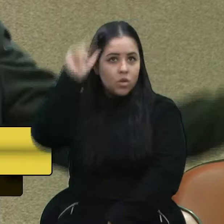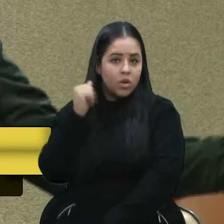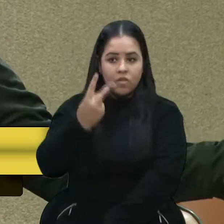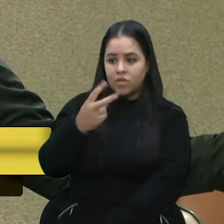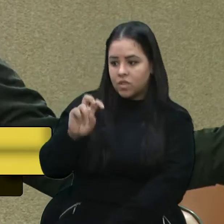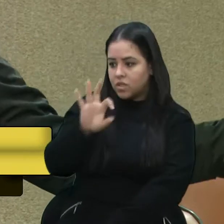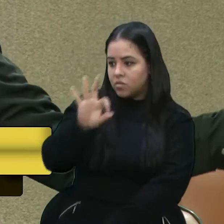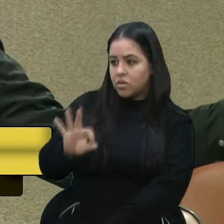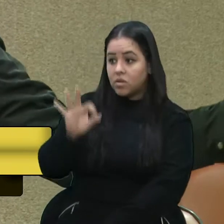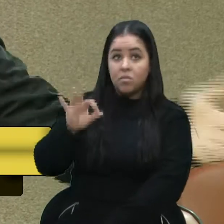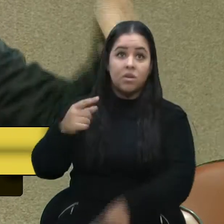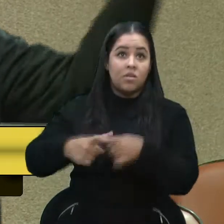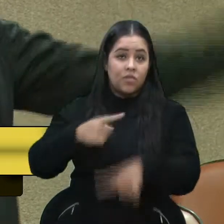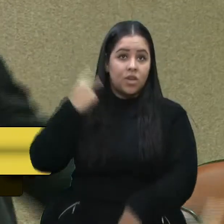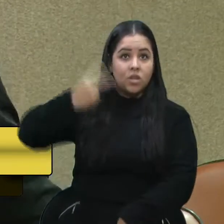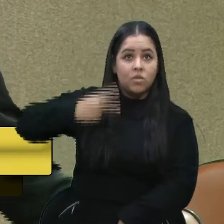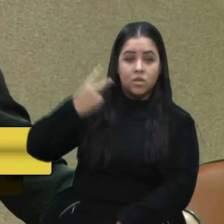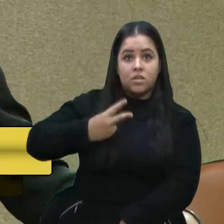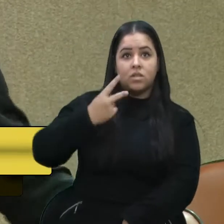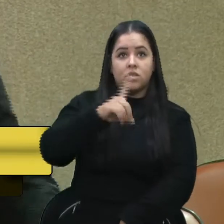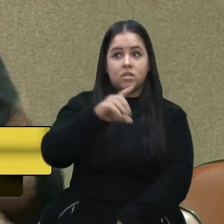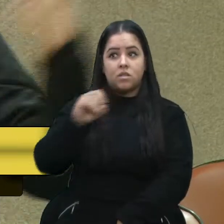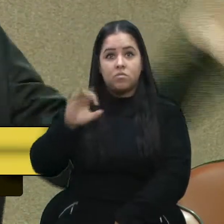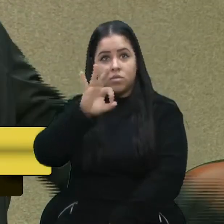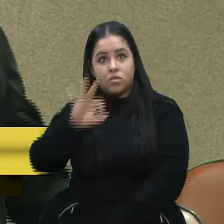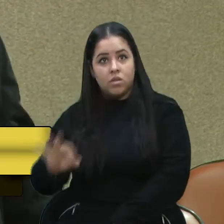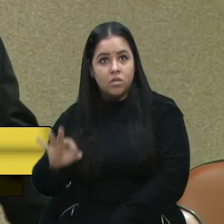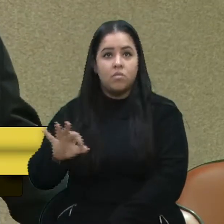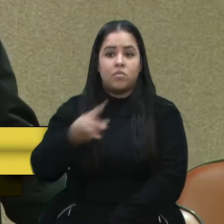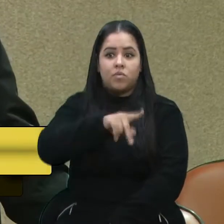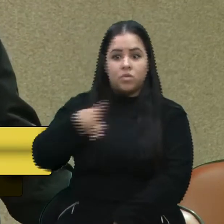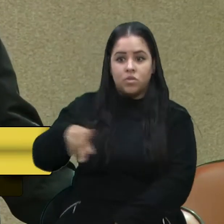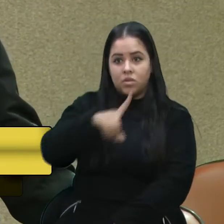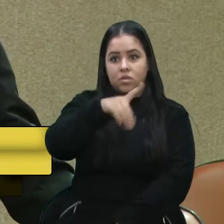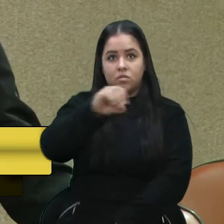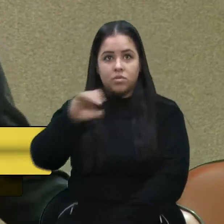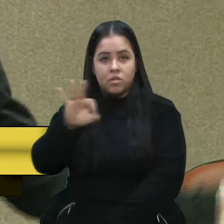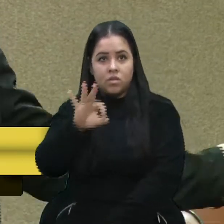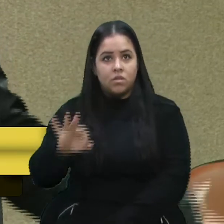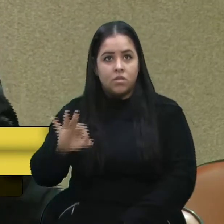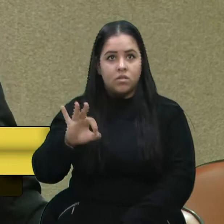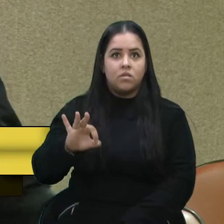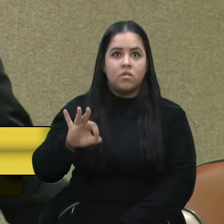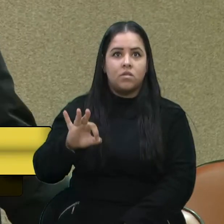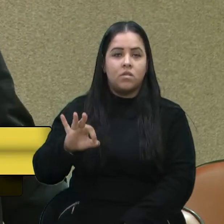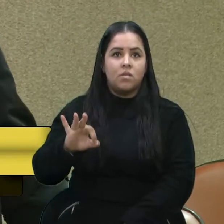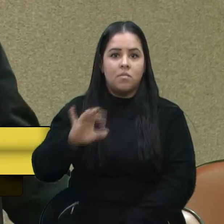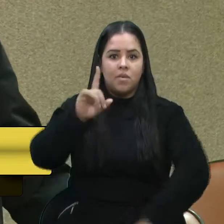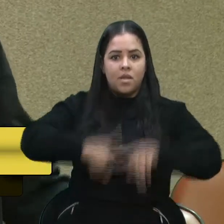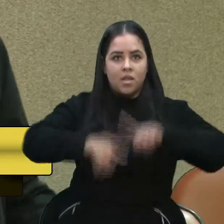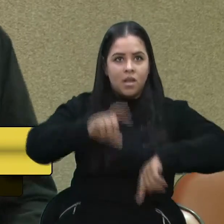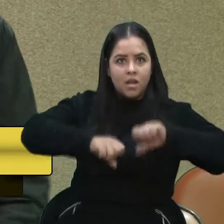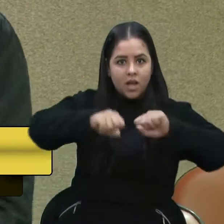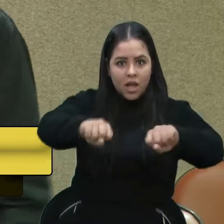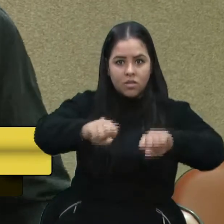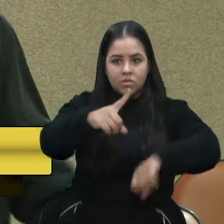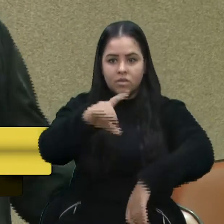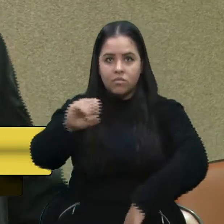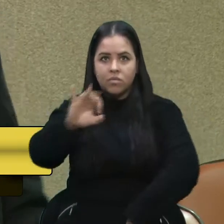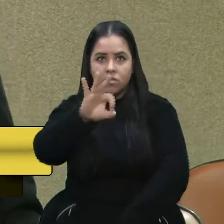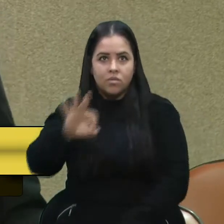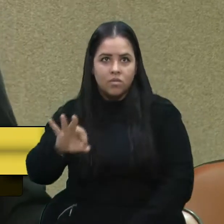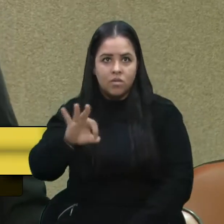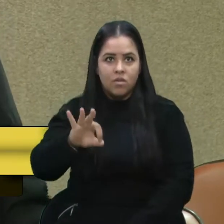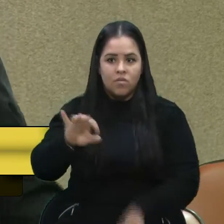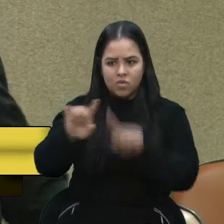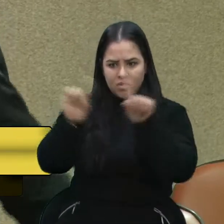com 100%, motorista de ônibus 100%, professor 100%, caixa de supermercado 100%, aí, funcionário